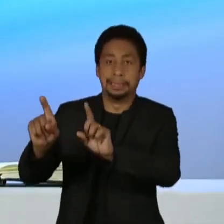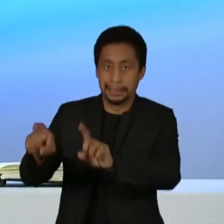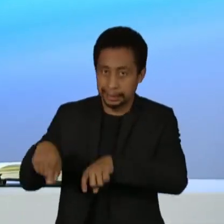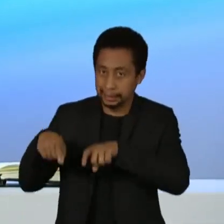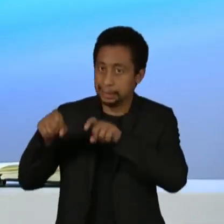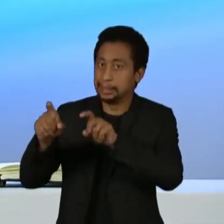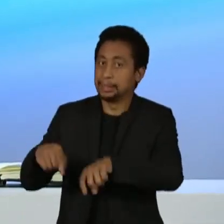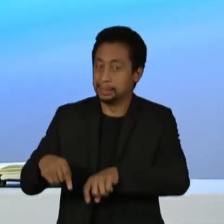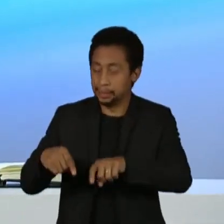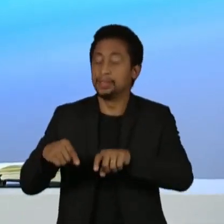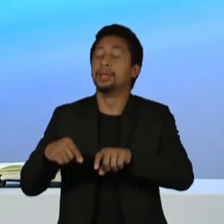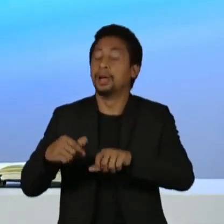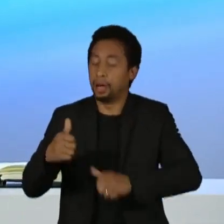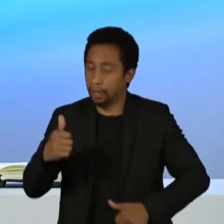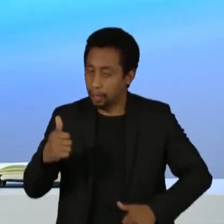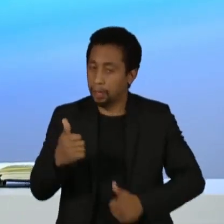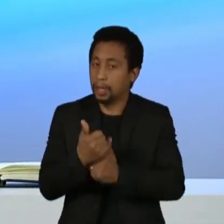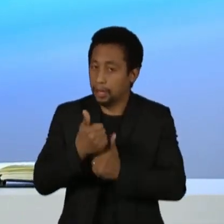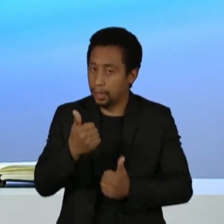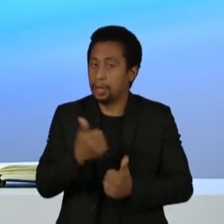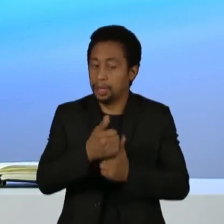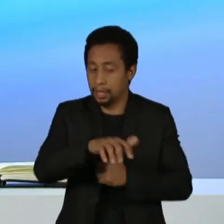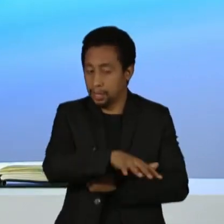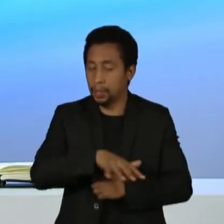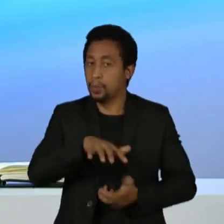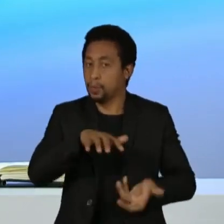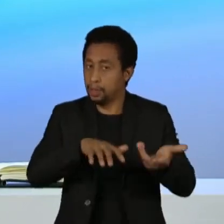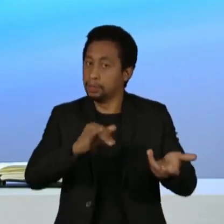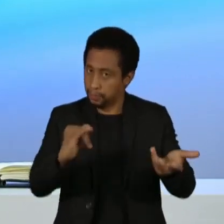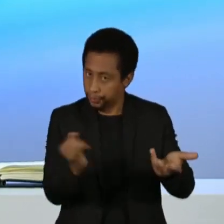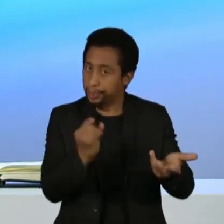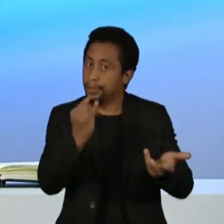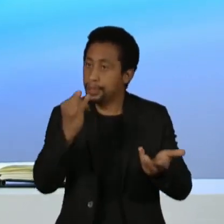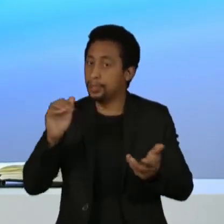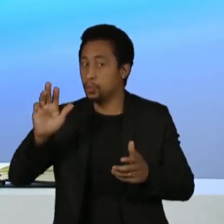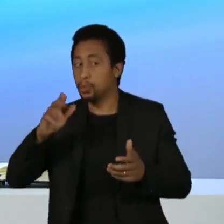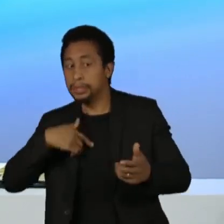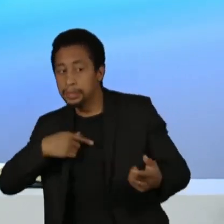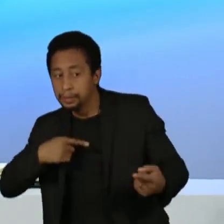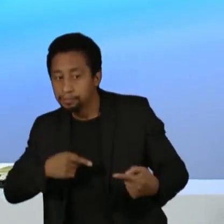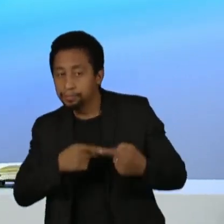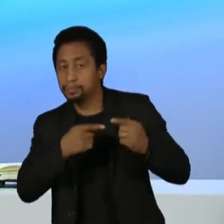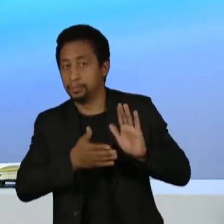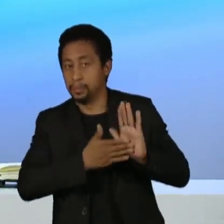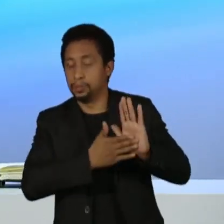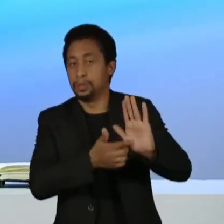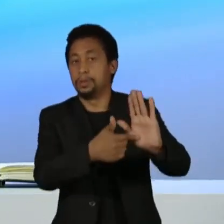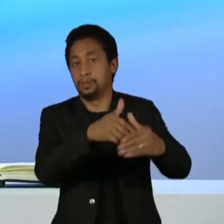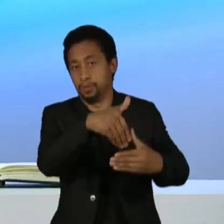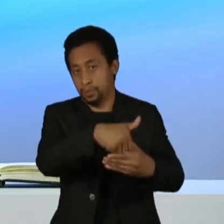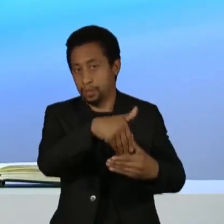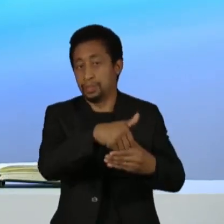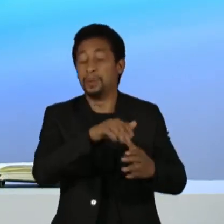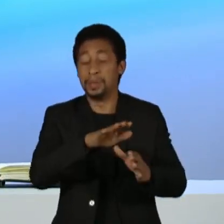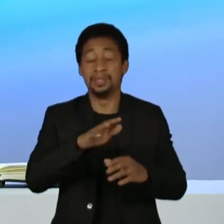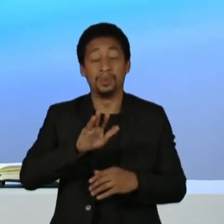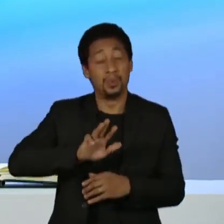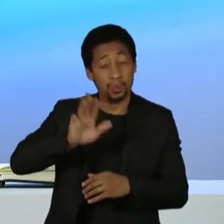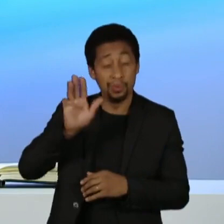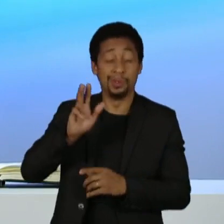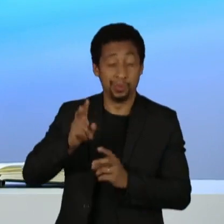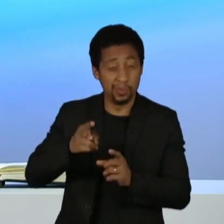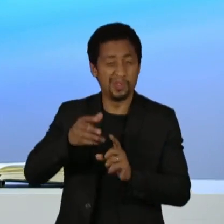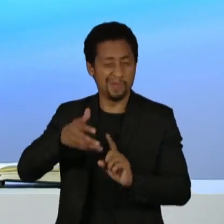influente, importante para qualquer votação. E o presidente Lula segue com ataques, agressivo com o